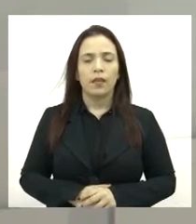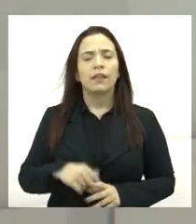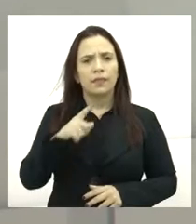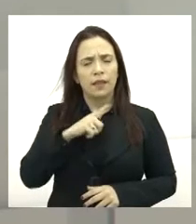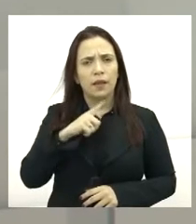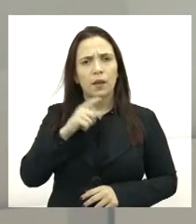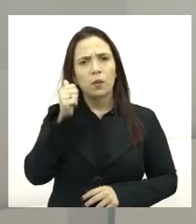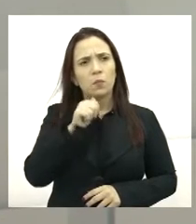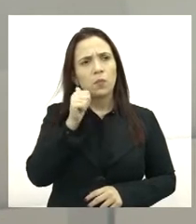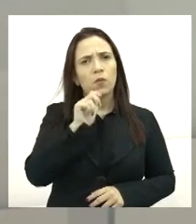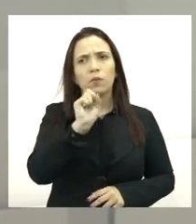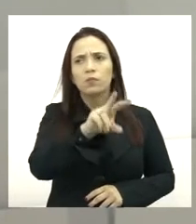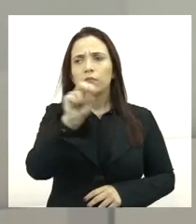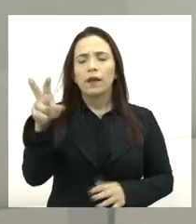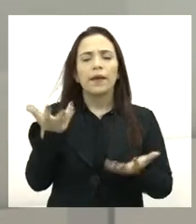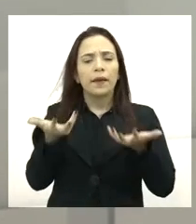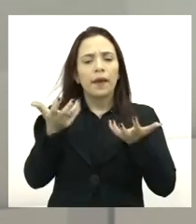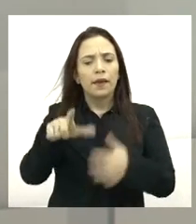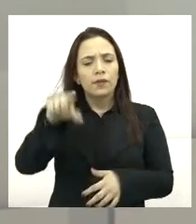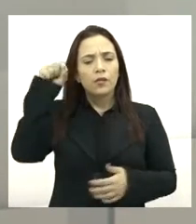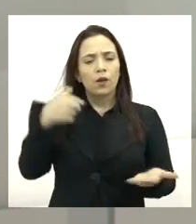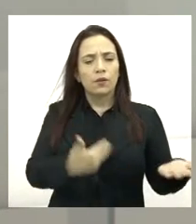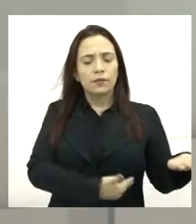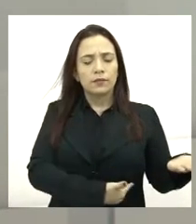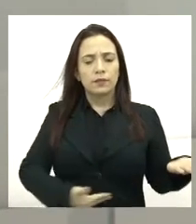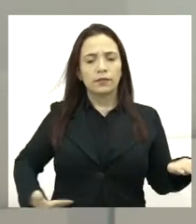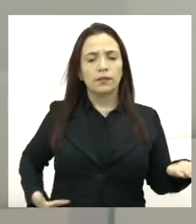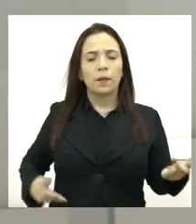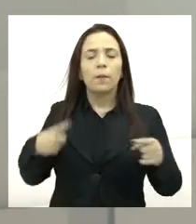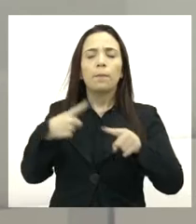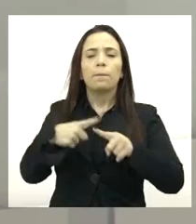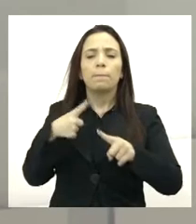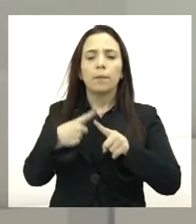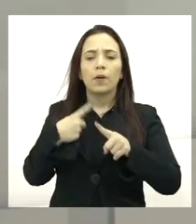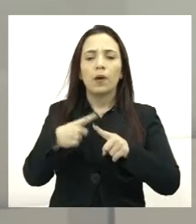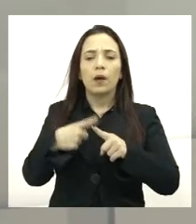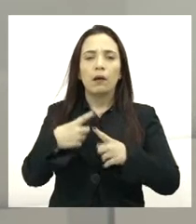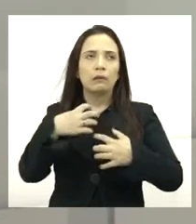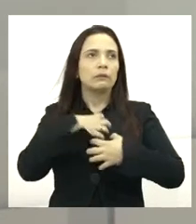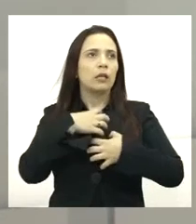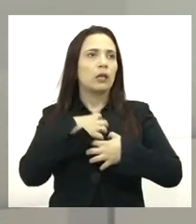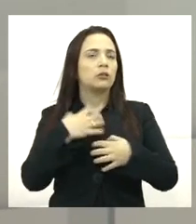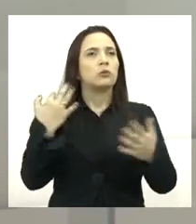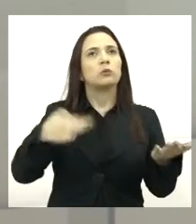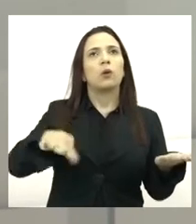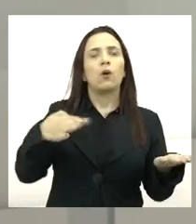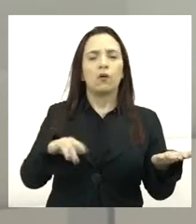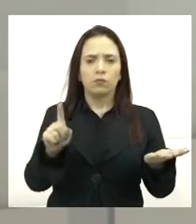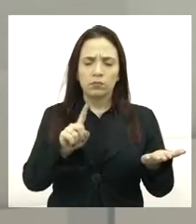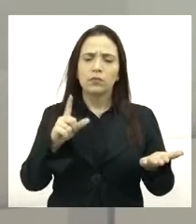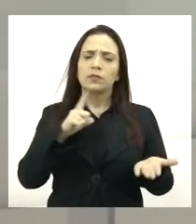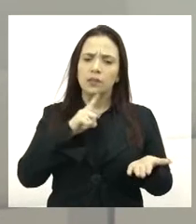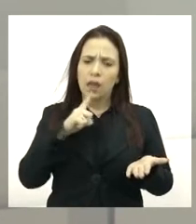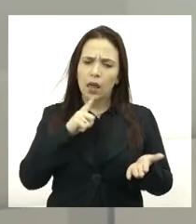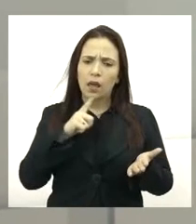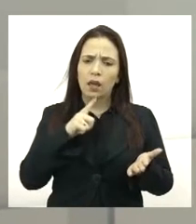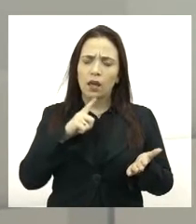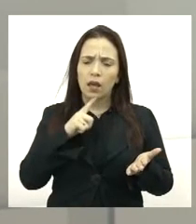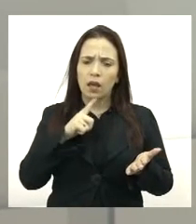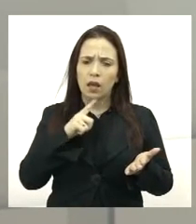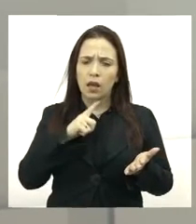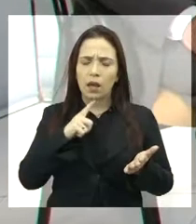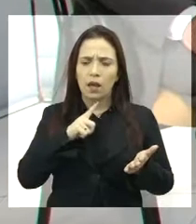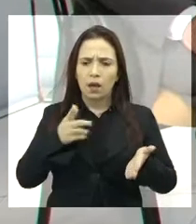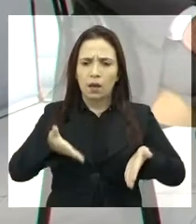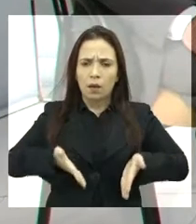mulheres preferem, no caso, a cesariana, porque não vão sentir dor, mas já existem anestesias para o parto